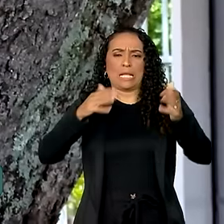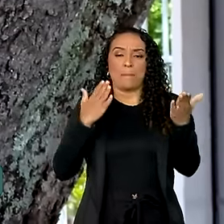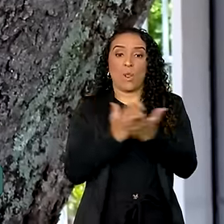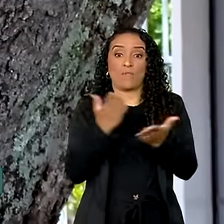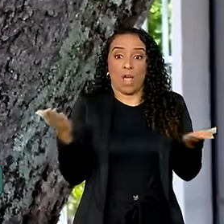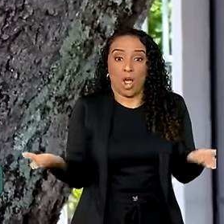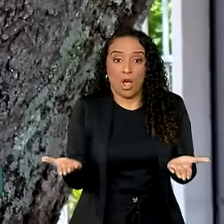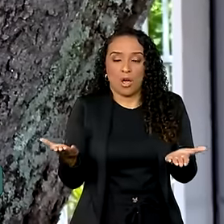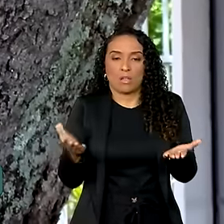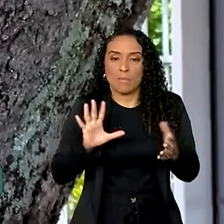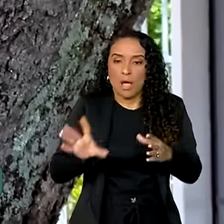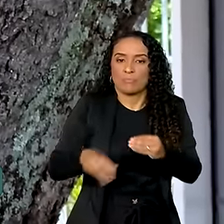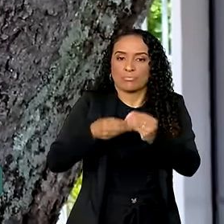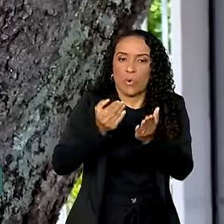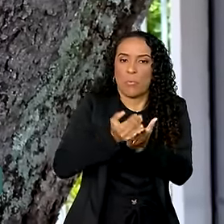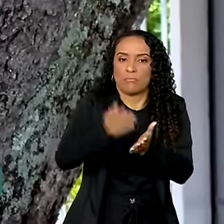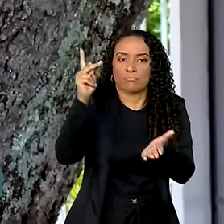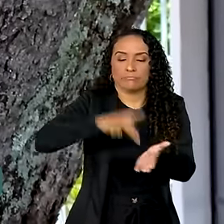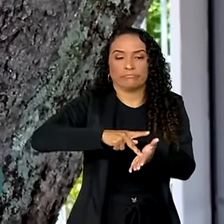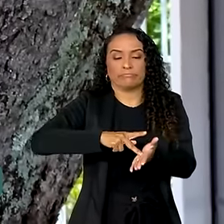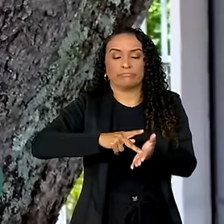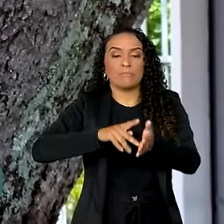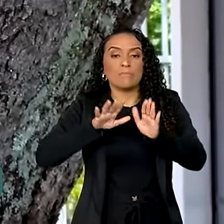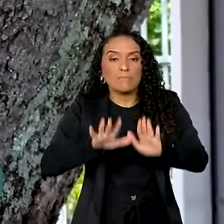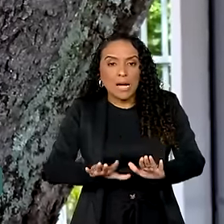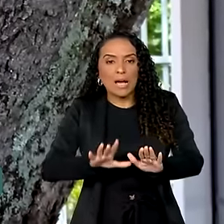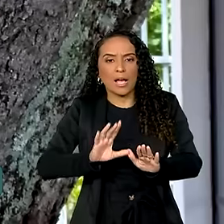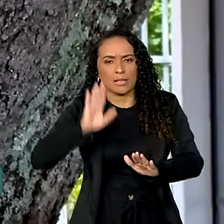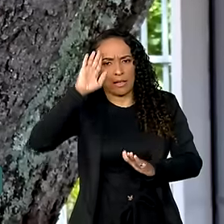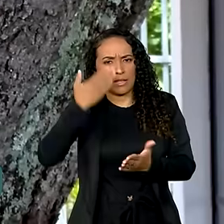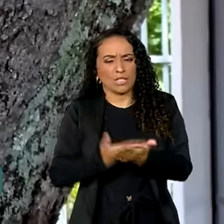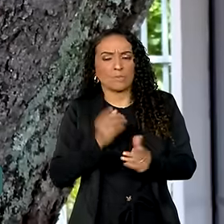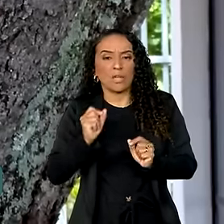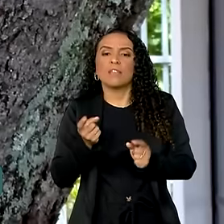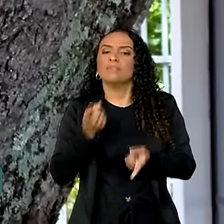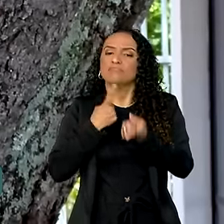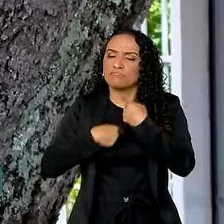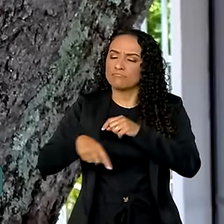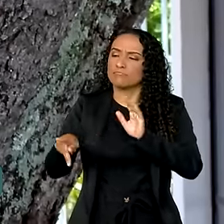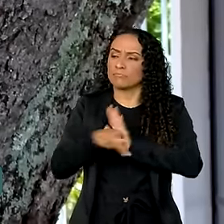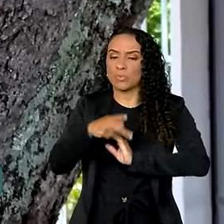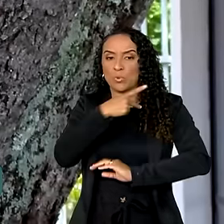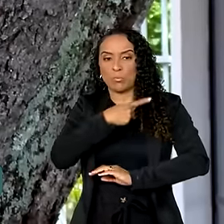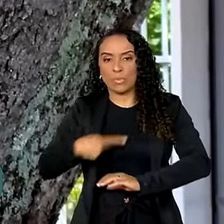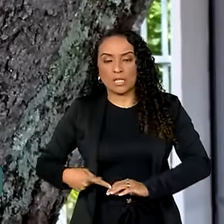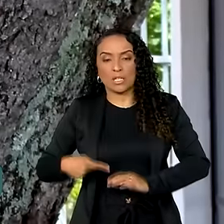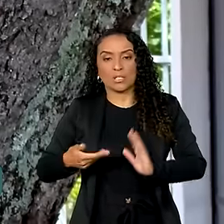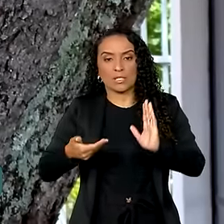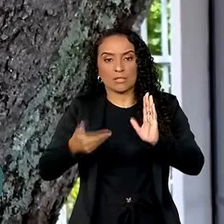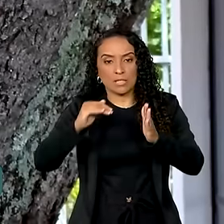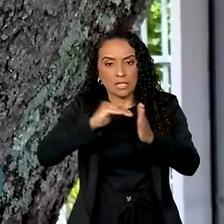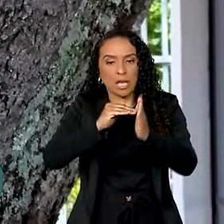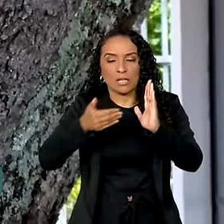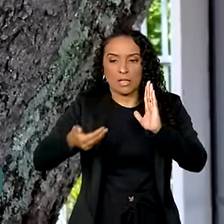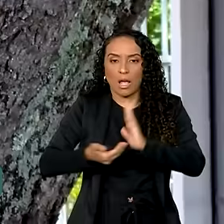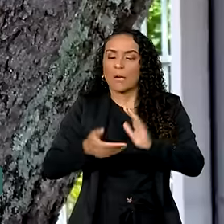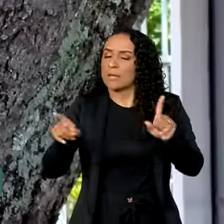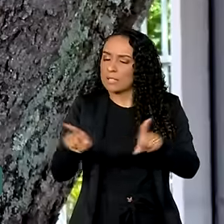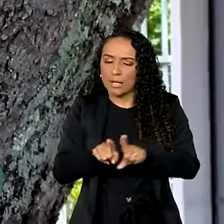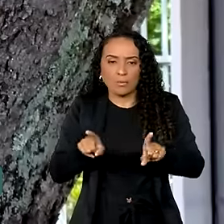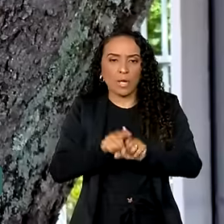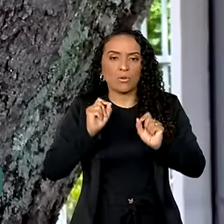ano para implementar a reforma tributária, mas acreditamos que é desejo tanto do presidente do Senado quanto do presidente da Câmara